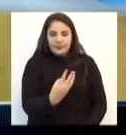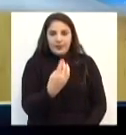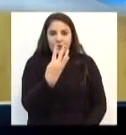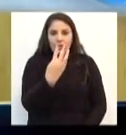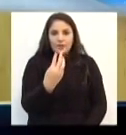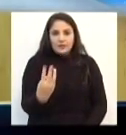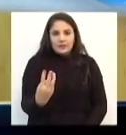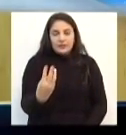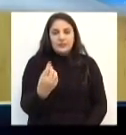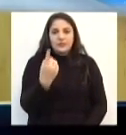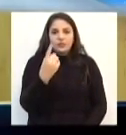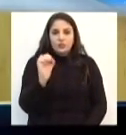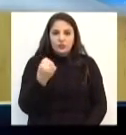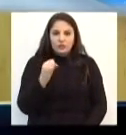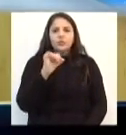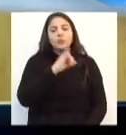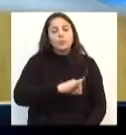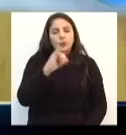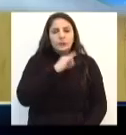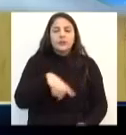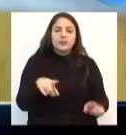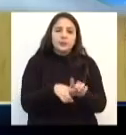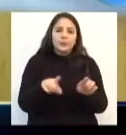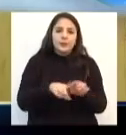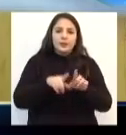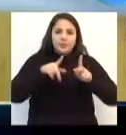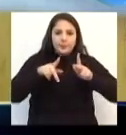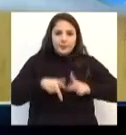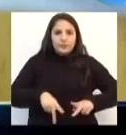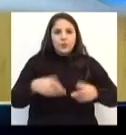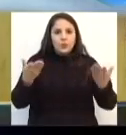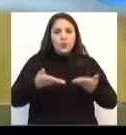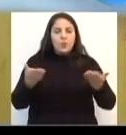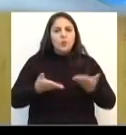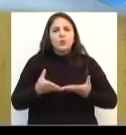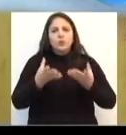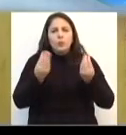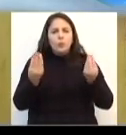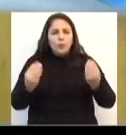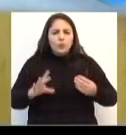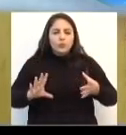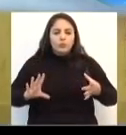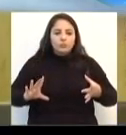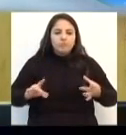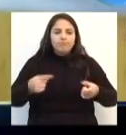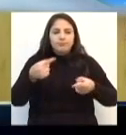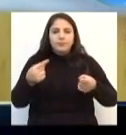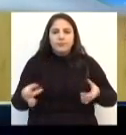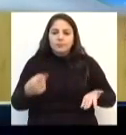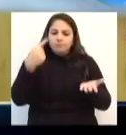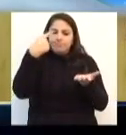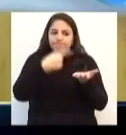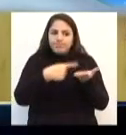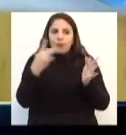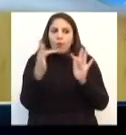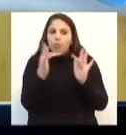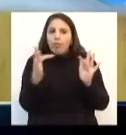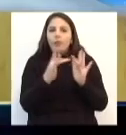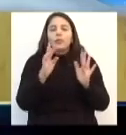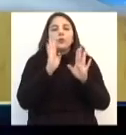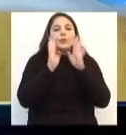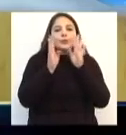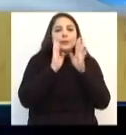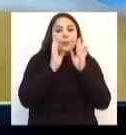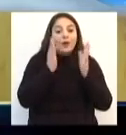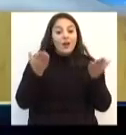18. É bem importante também, o pessoal hoje em dia está muito conectado ao Facebook, né, então o SESC, ele hoje